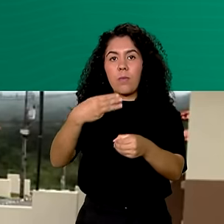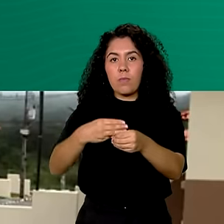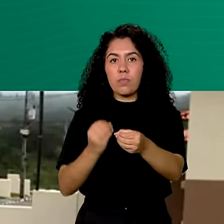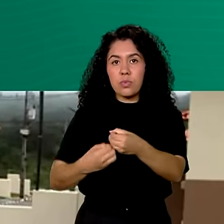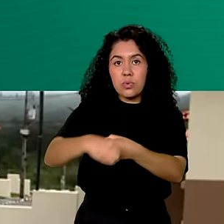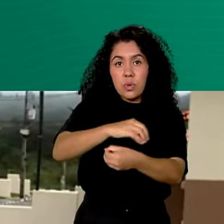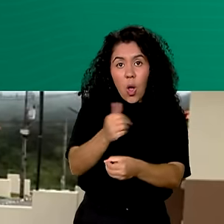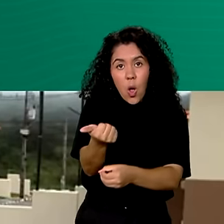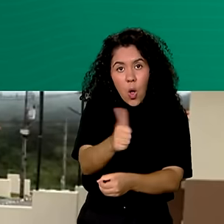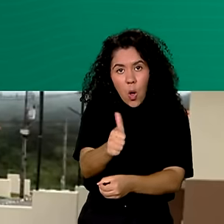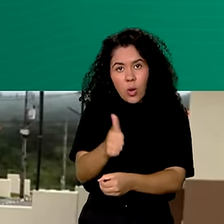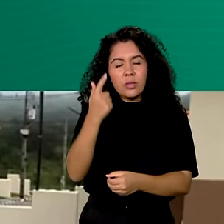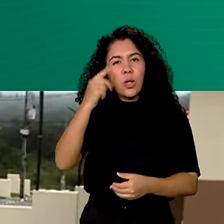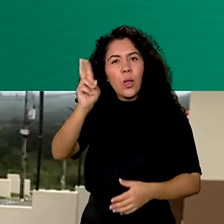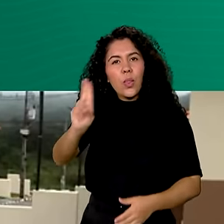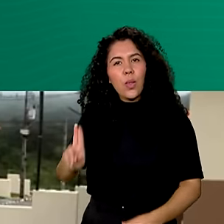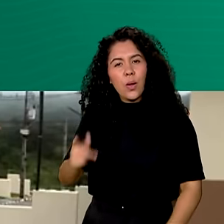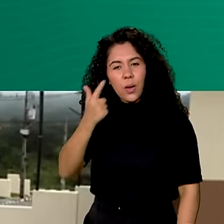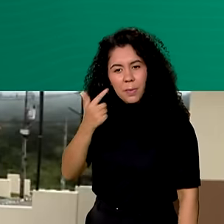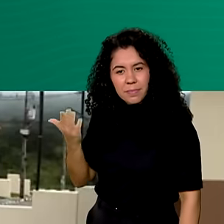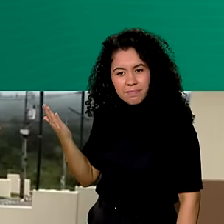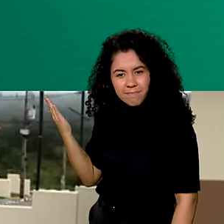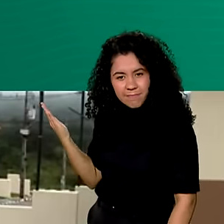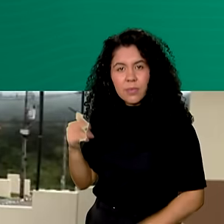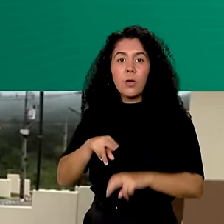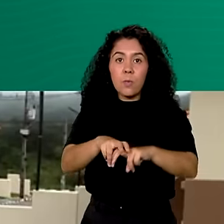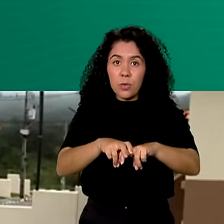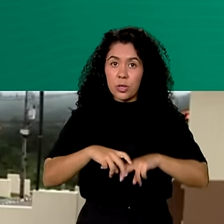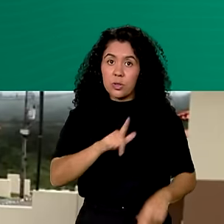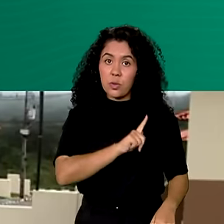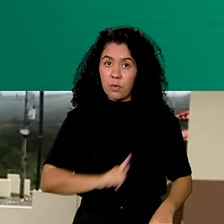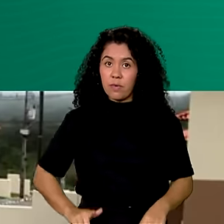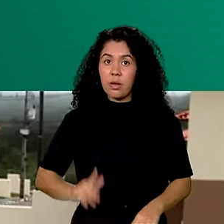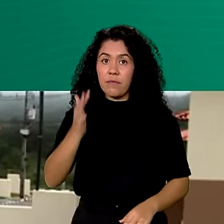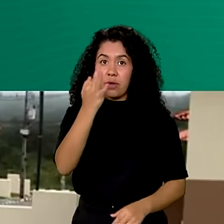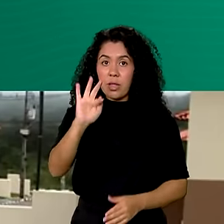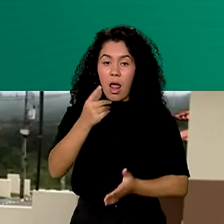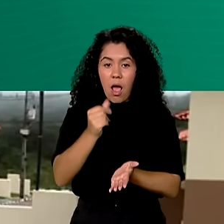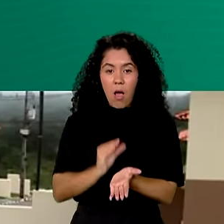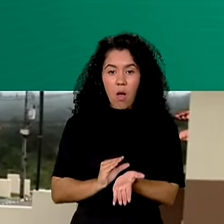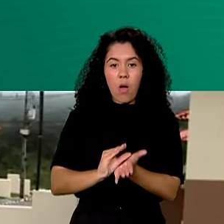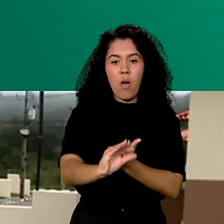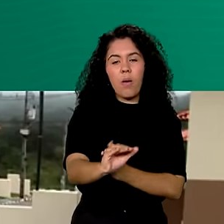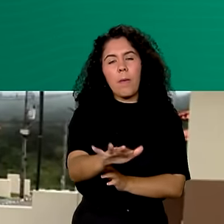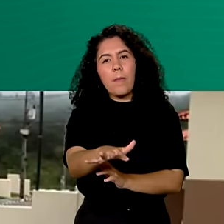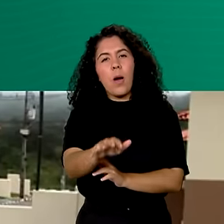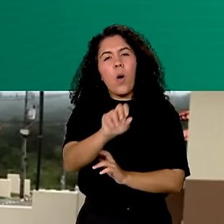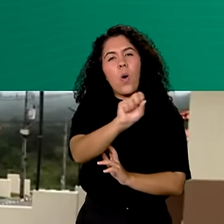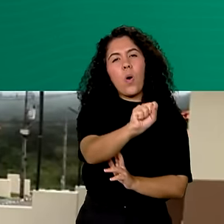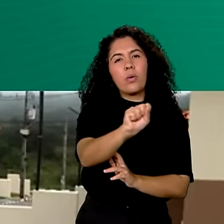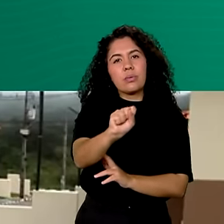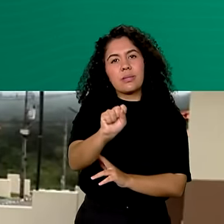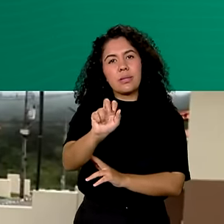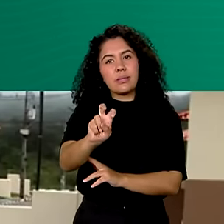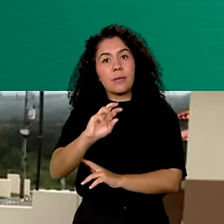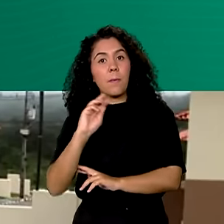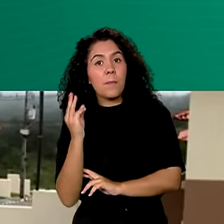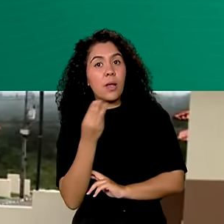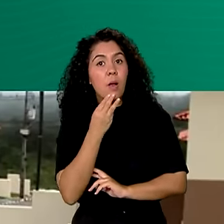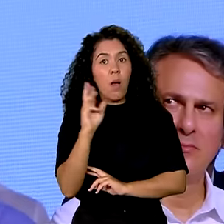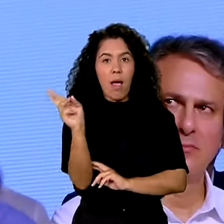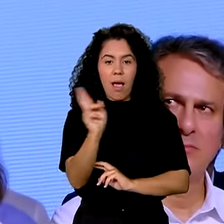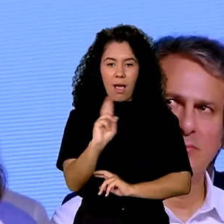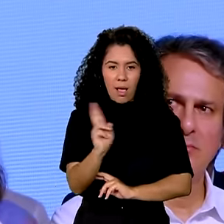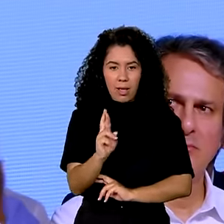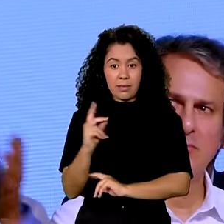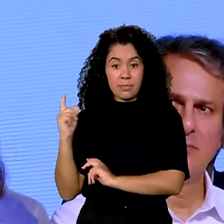Campo Formoso e Dias Dávila. Para isso, o governo federal deve investir cerca de 885 milhões de reais.